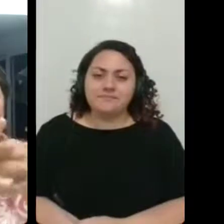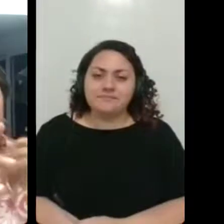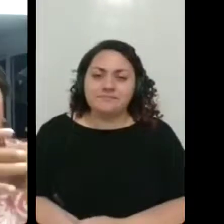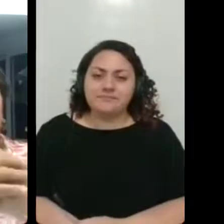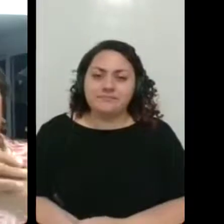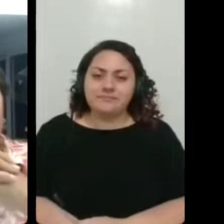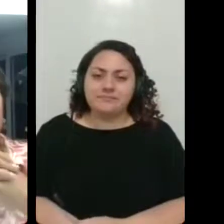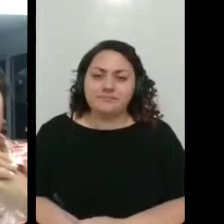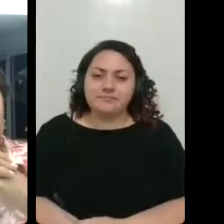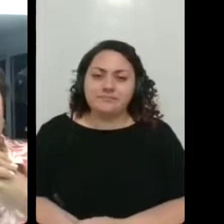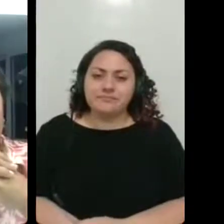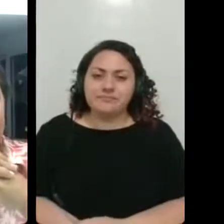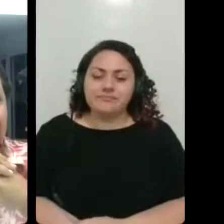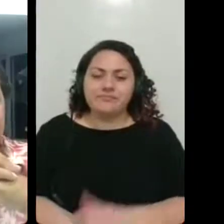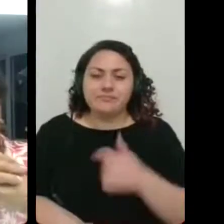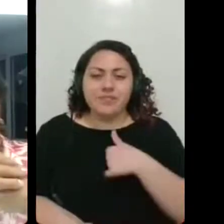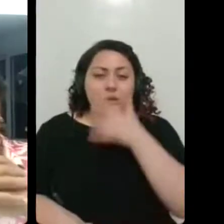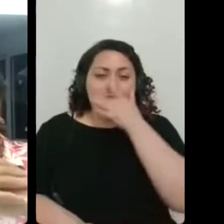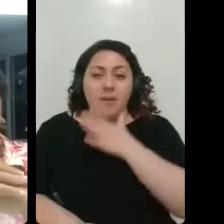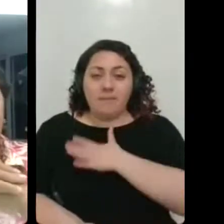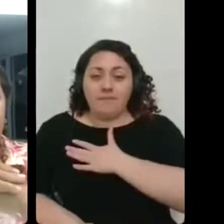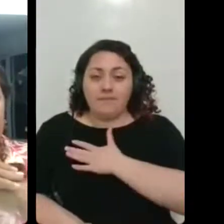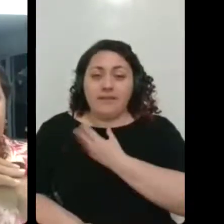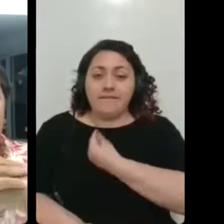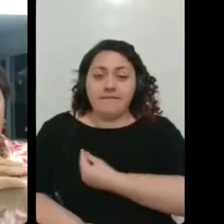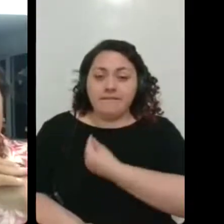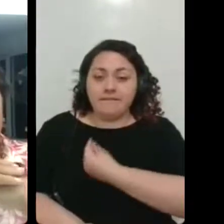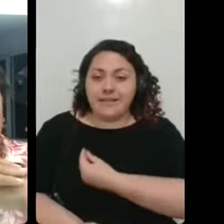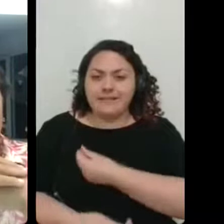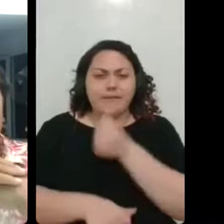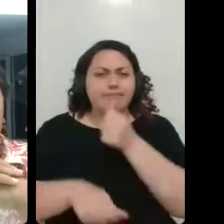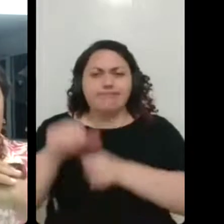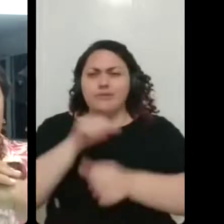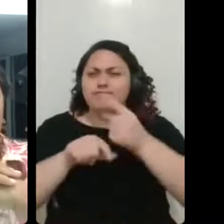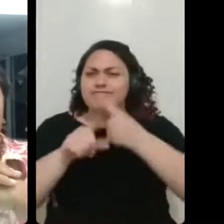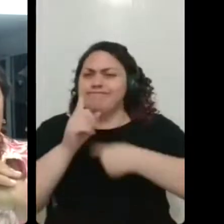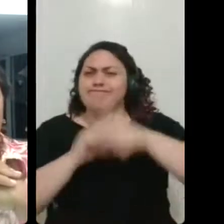a gente mencionou muita coisa nas minhas relações e na minha vida.